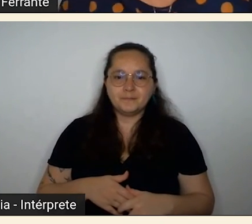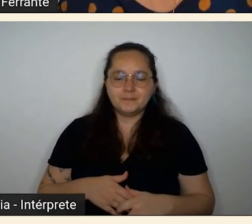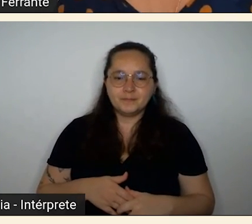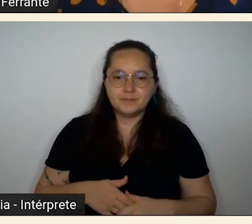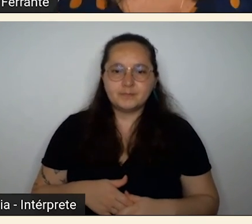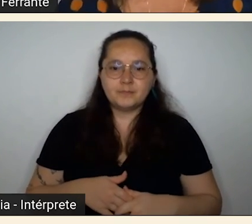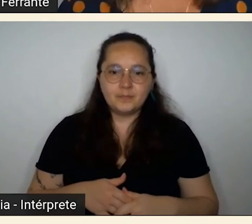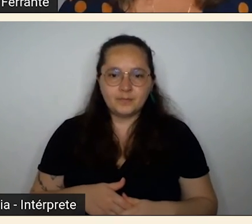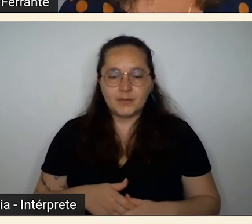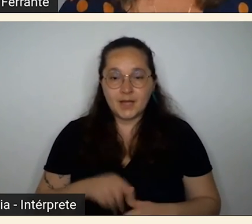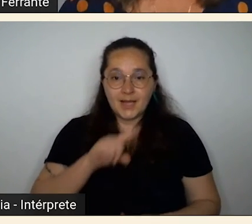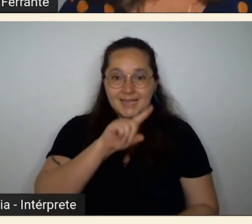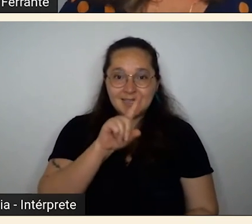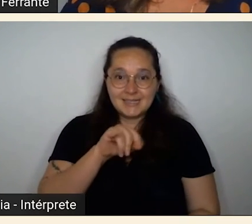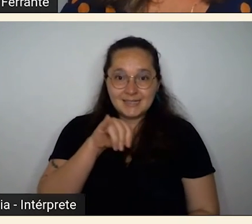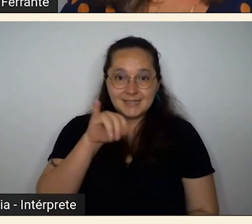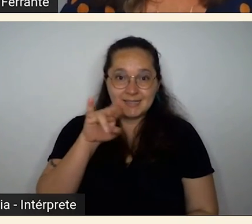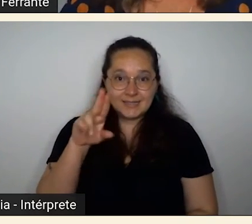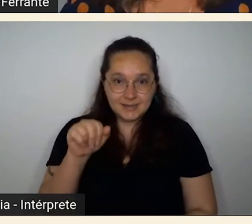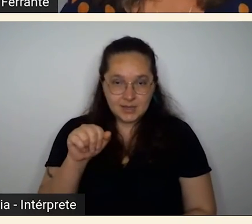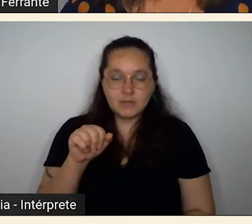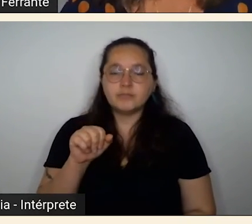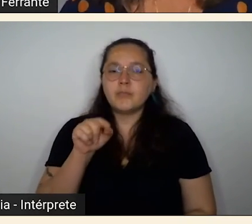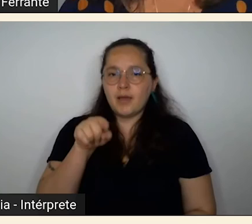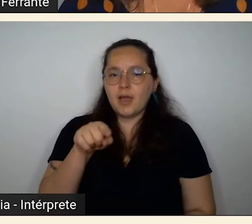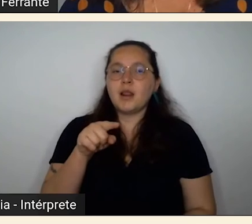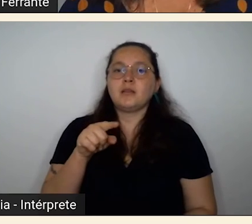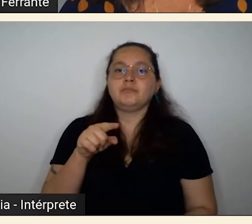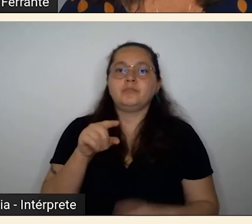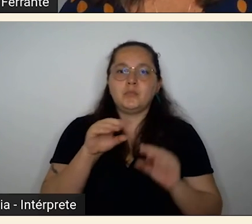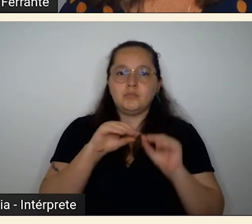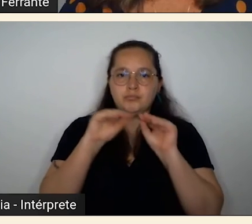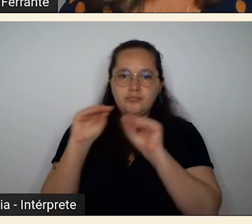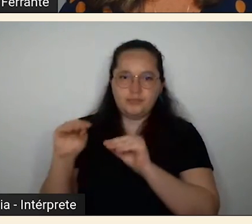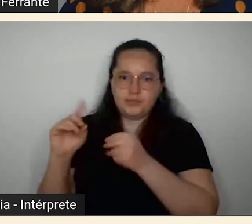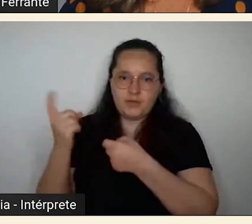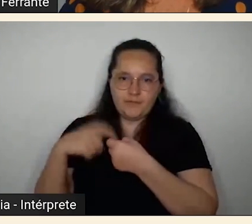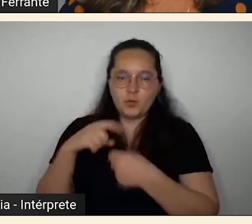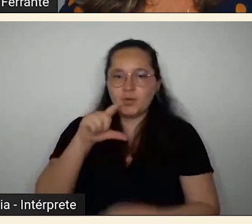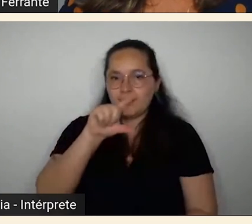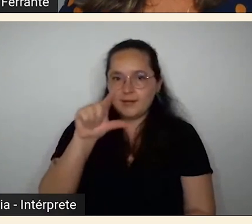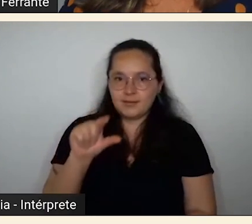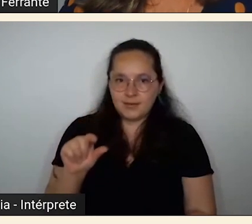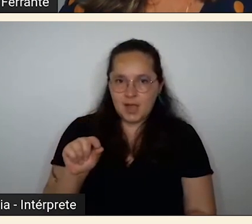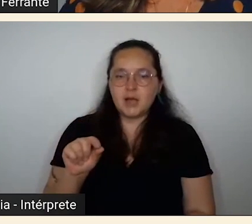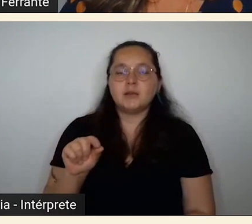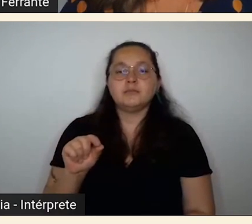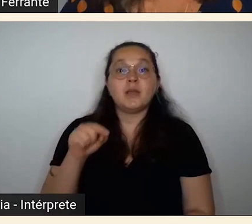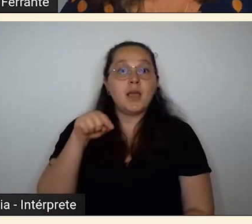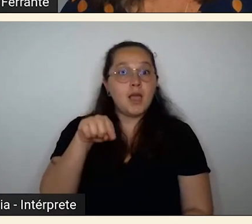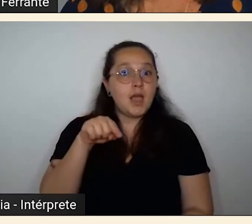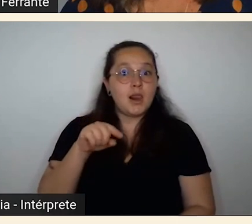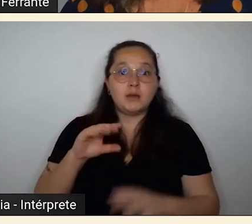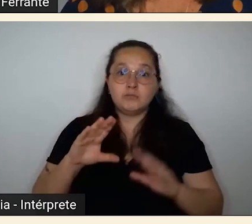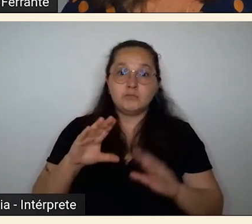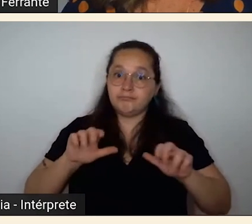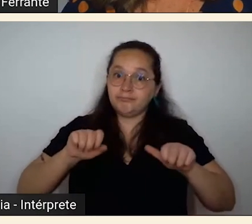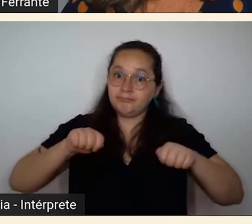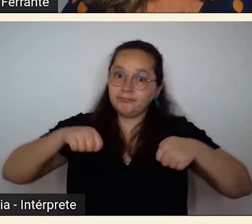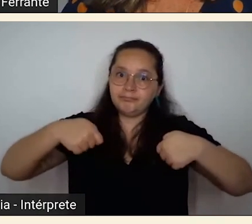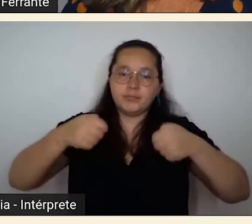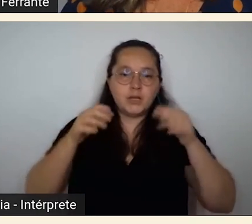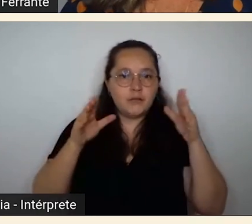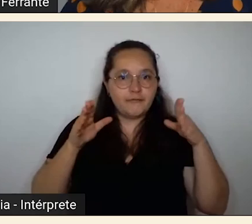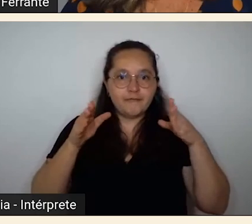Zina, quando ela volta para a Itália, ela se dedica muito à parte como